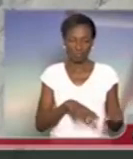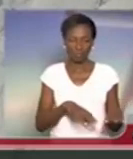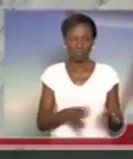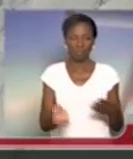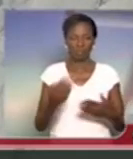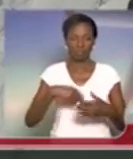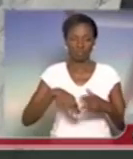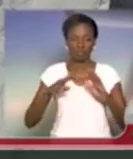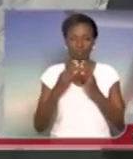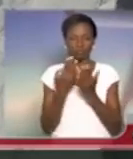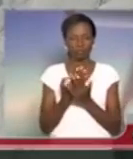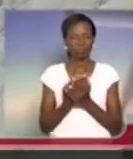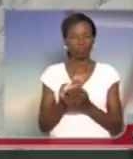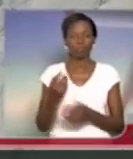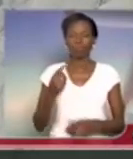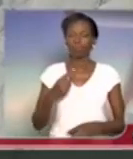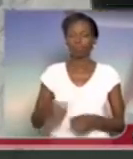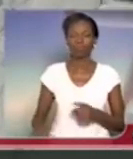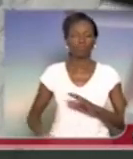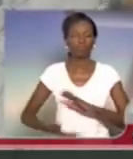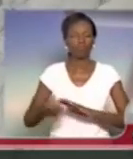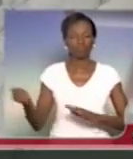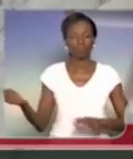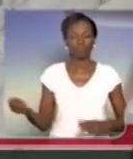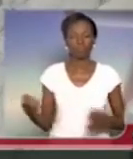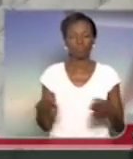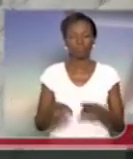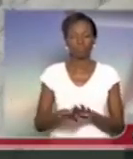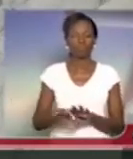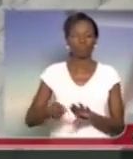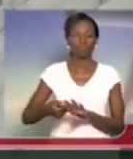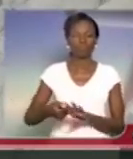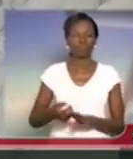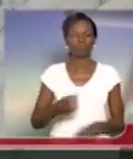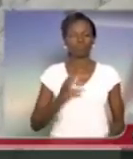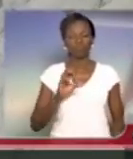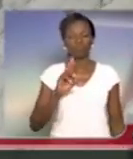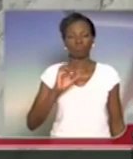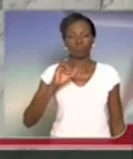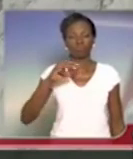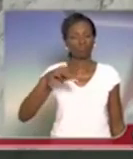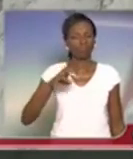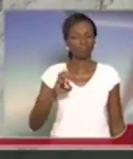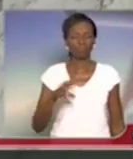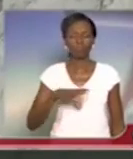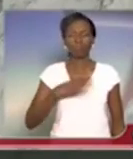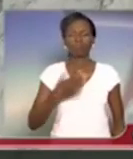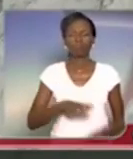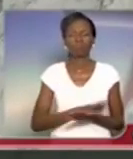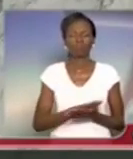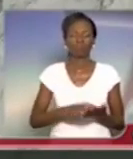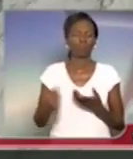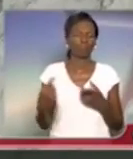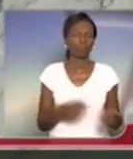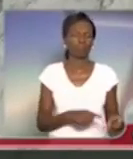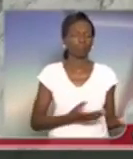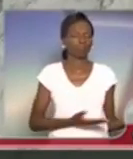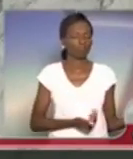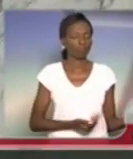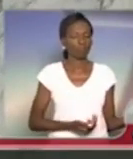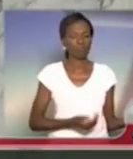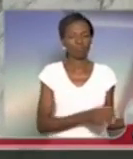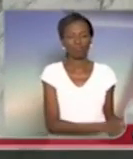escolas da rede estadual, fecha salas de aula, crime, crime covarde contra crianças e